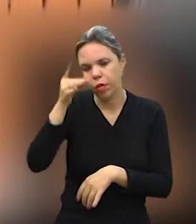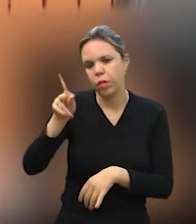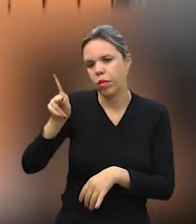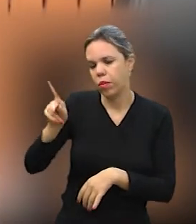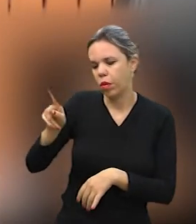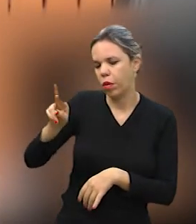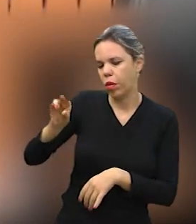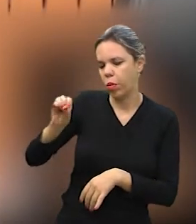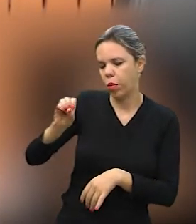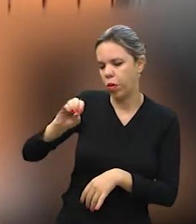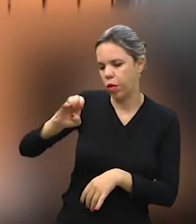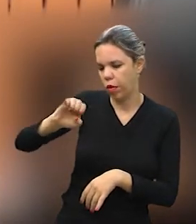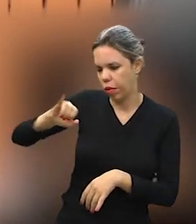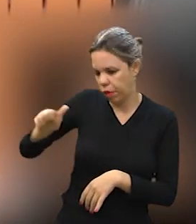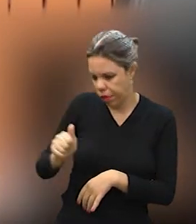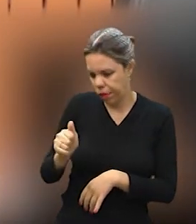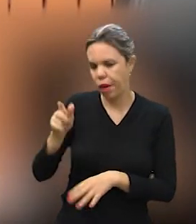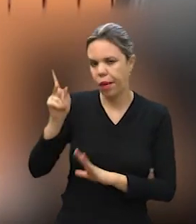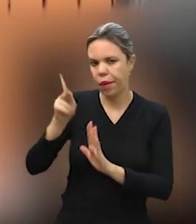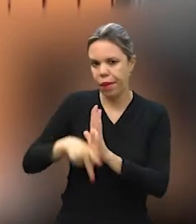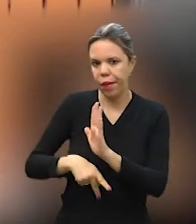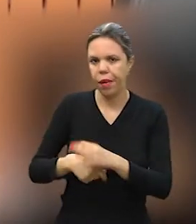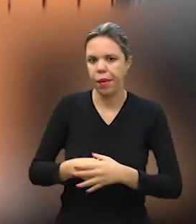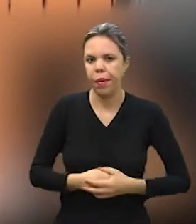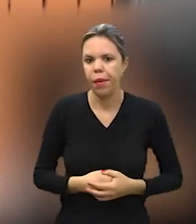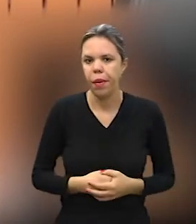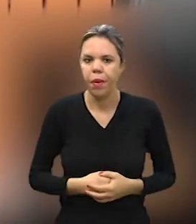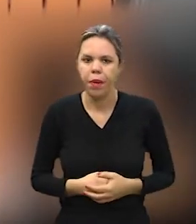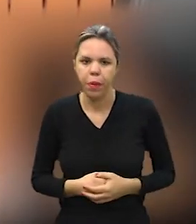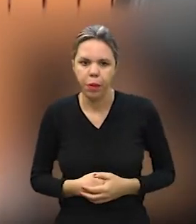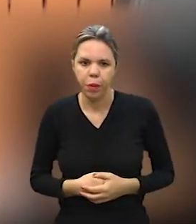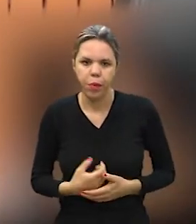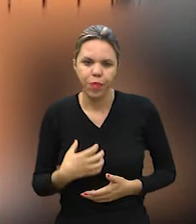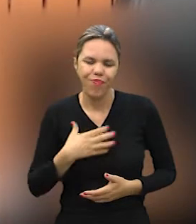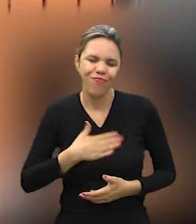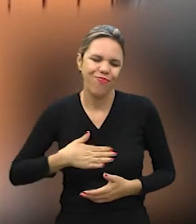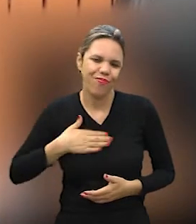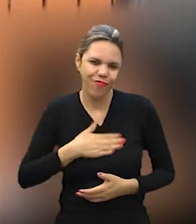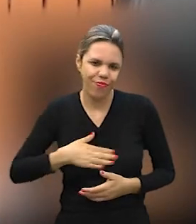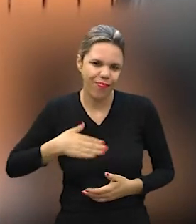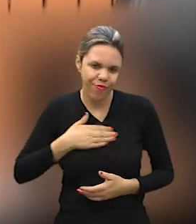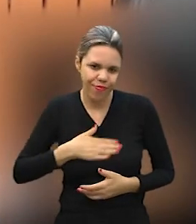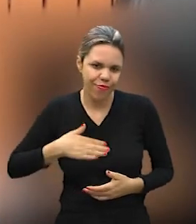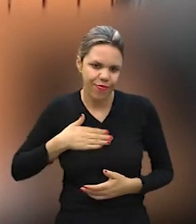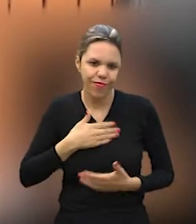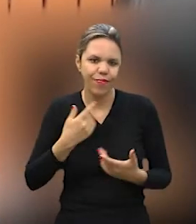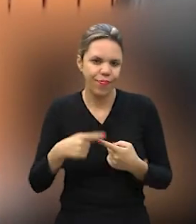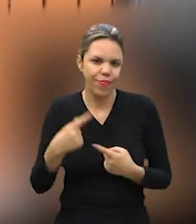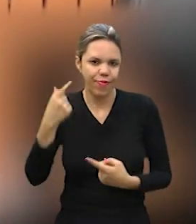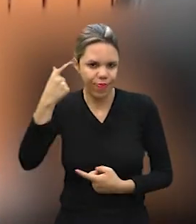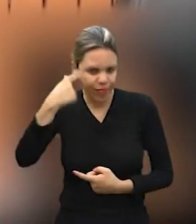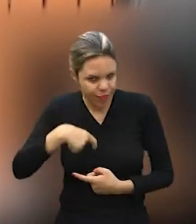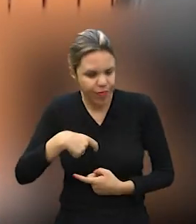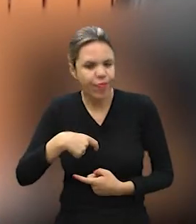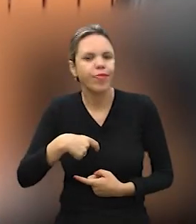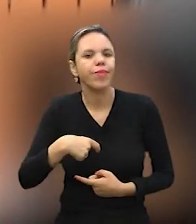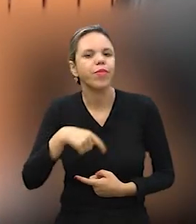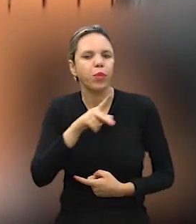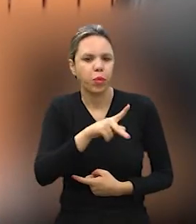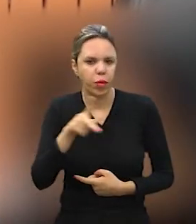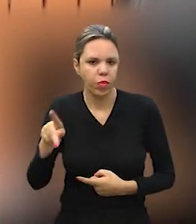Proeja, e é um projeto que eu me simpatizo muito, porque sou